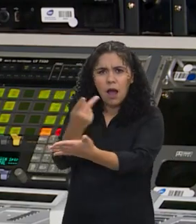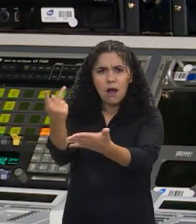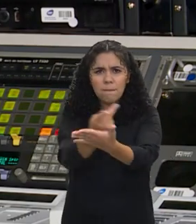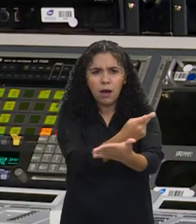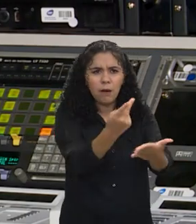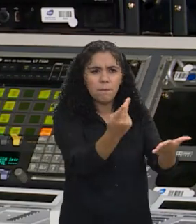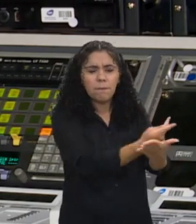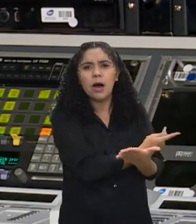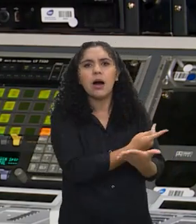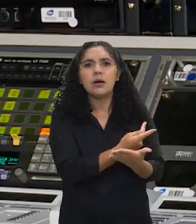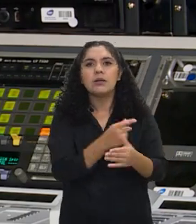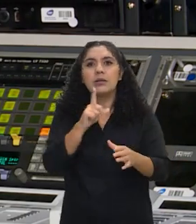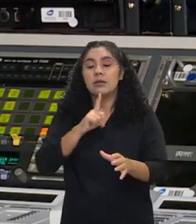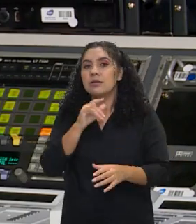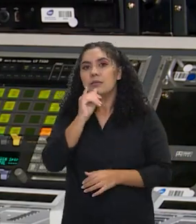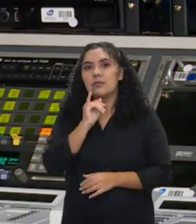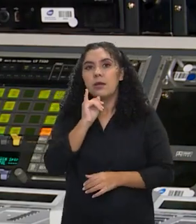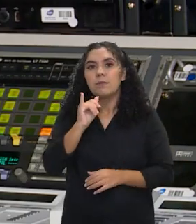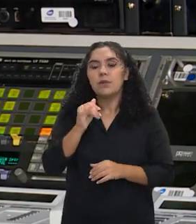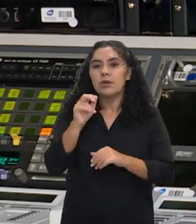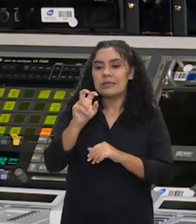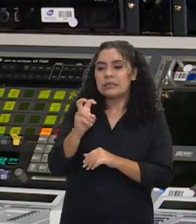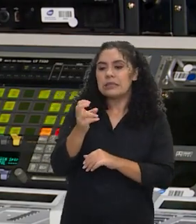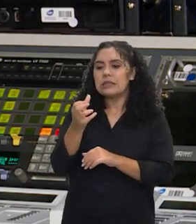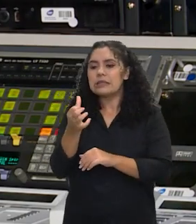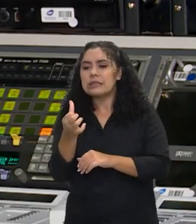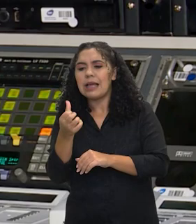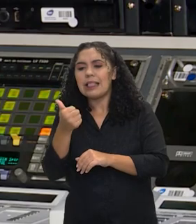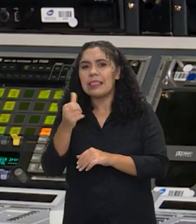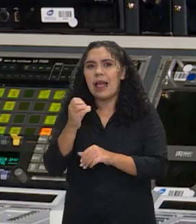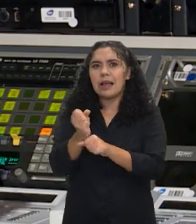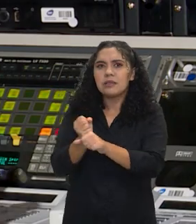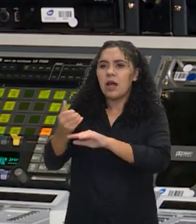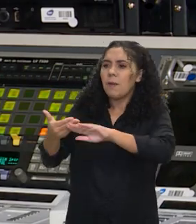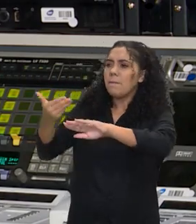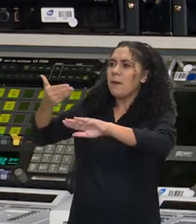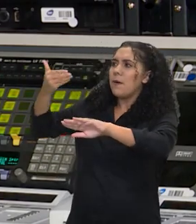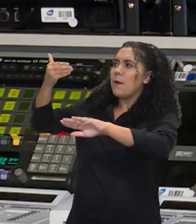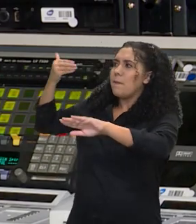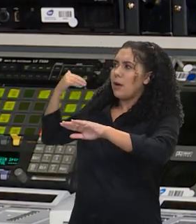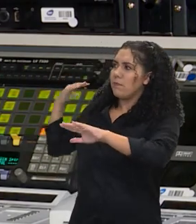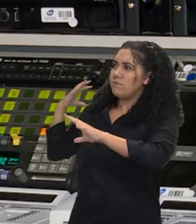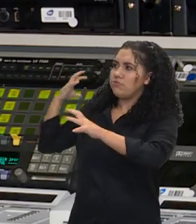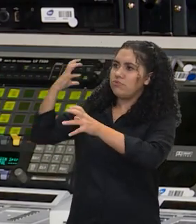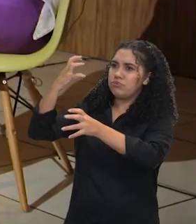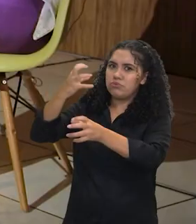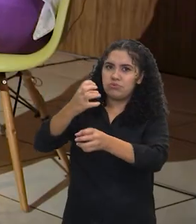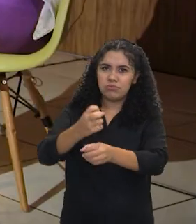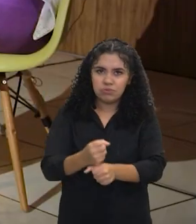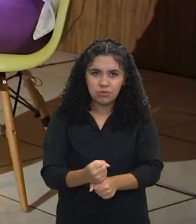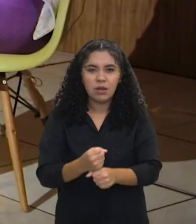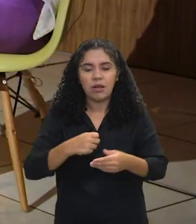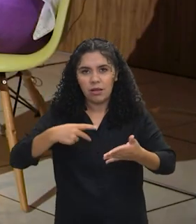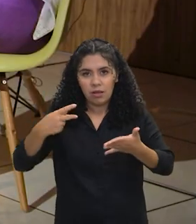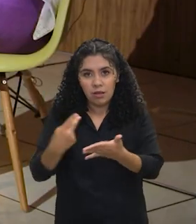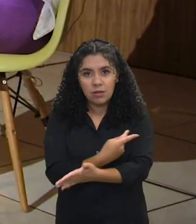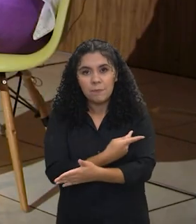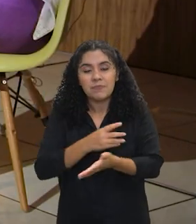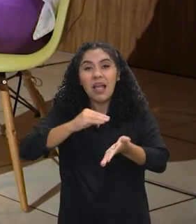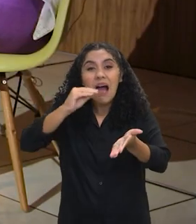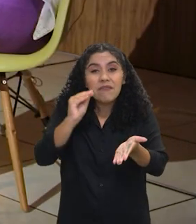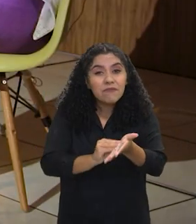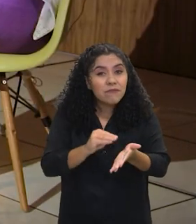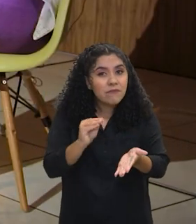olhando para 5, 6, 10 anos, como é que nessa situação pode melhorar? E aí a discussão da regulação que você trouxe. Eu acho que a